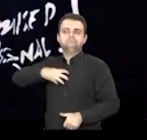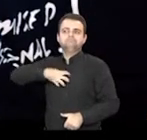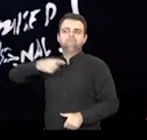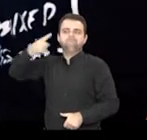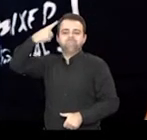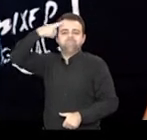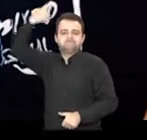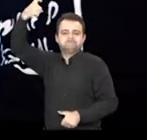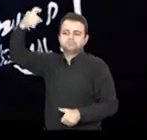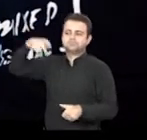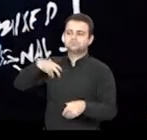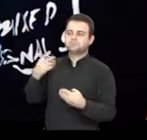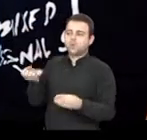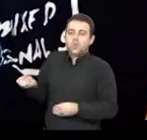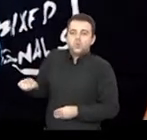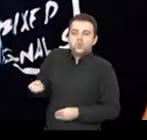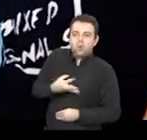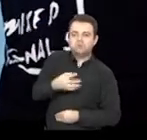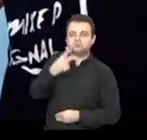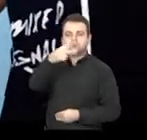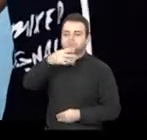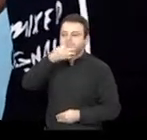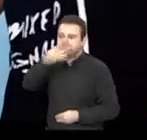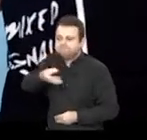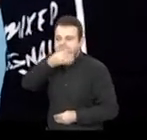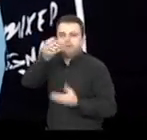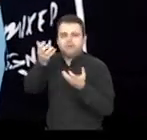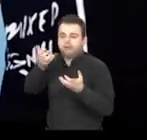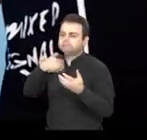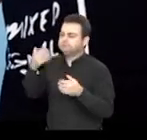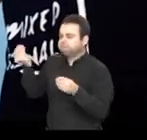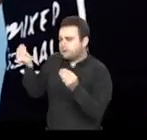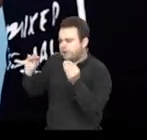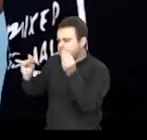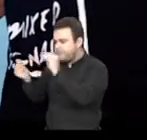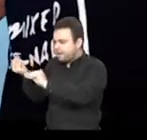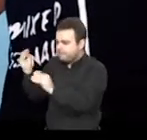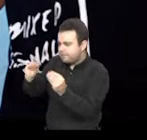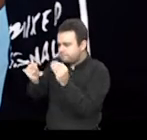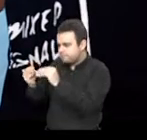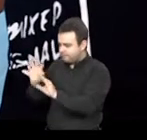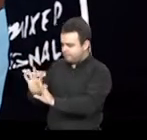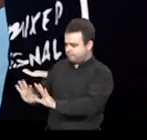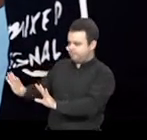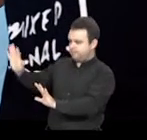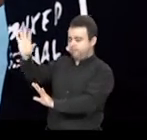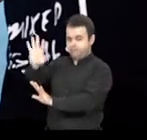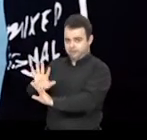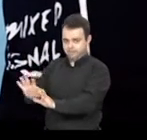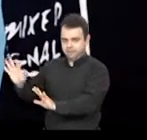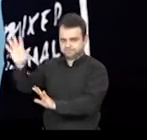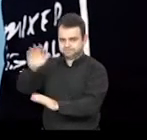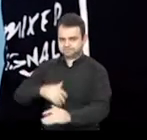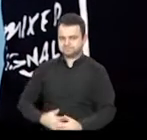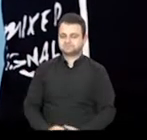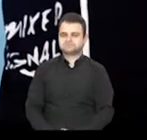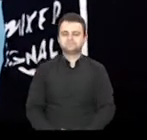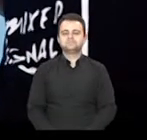ideia, a partir do novo discurso que você quer atribuir à sua